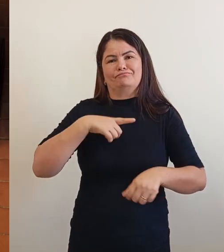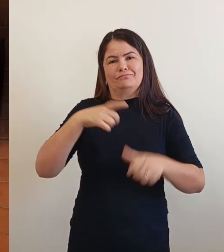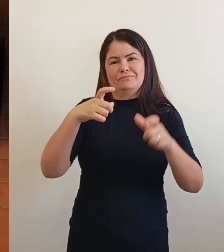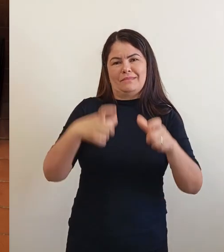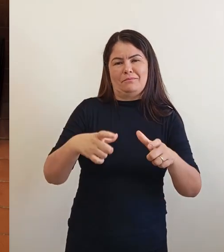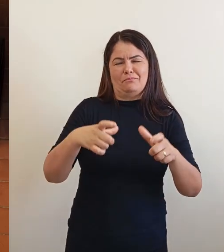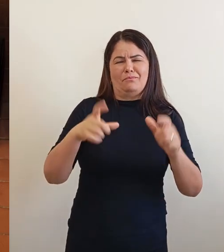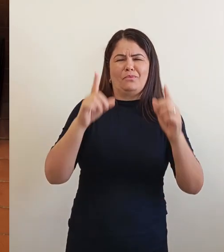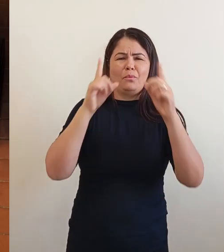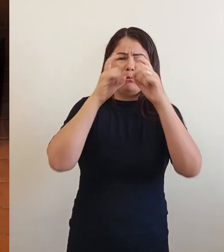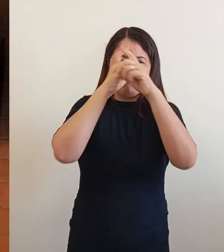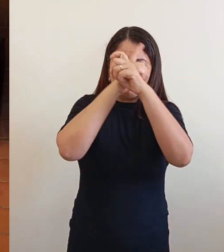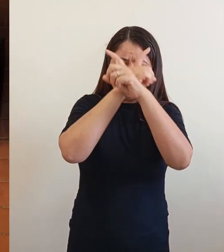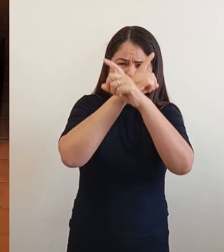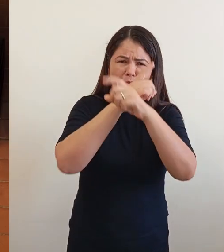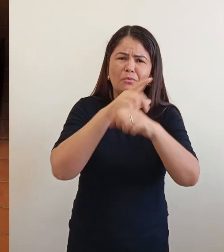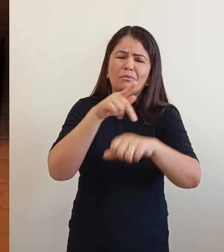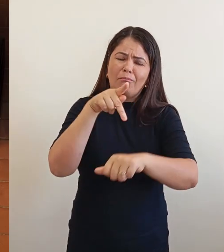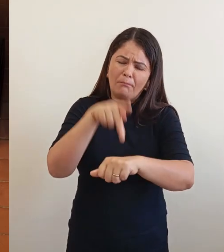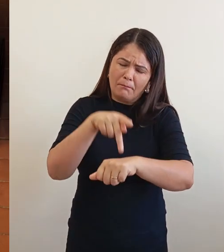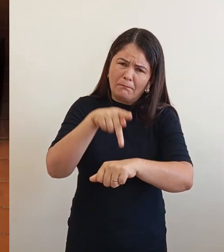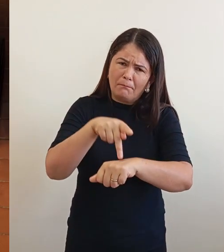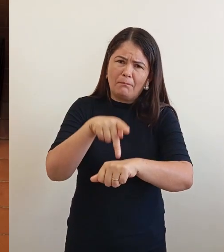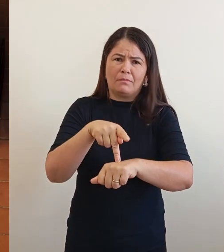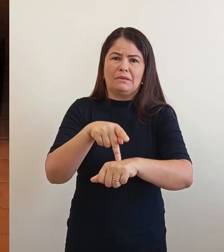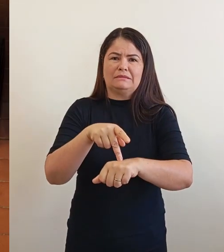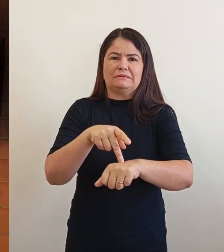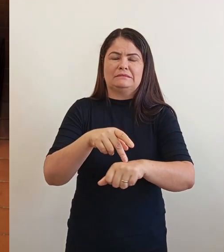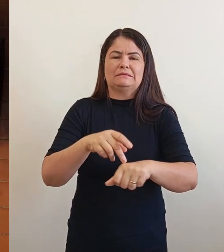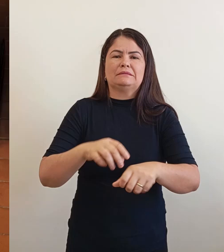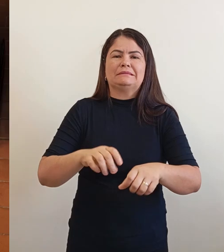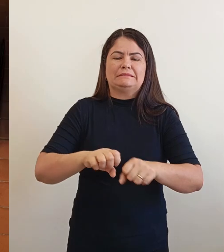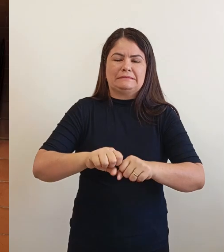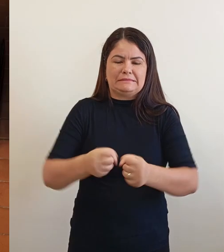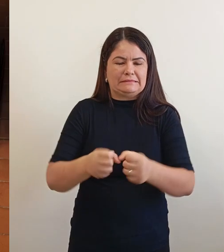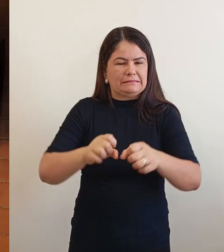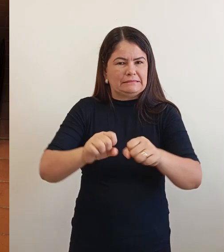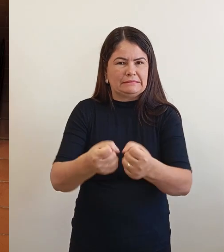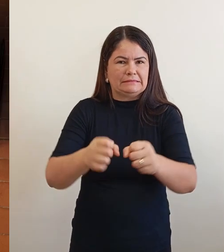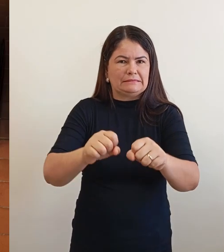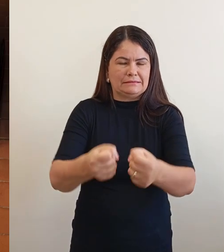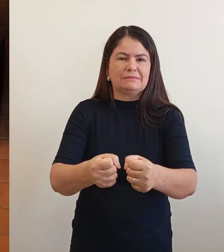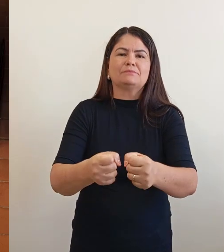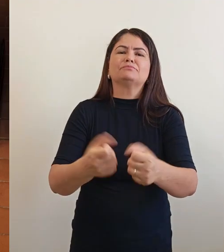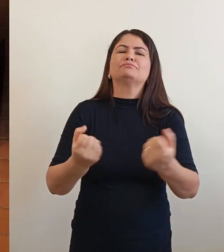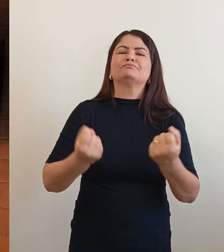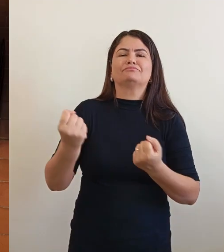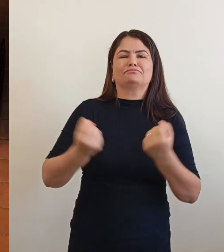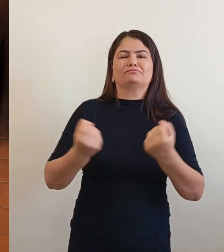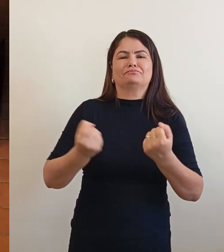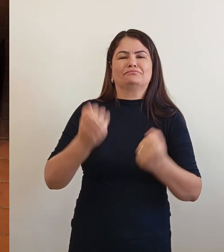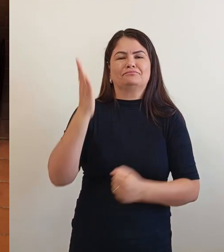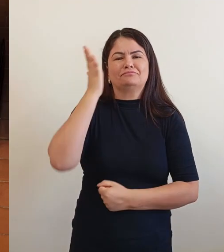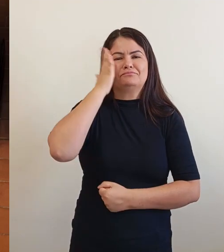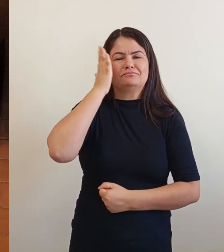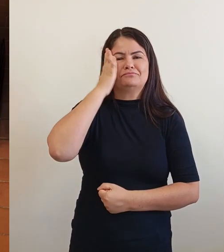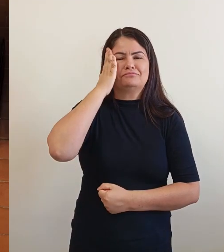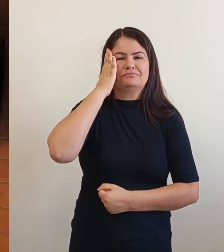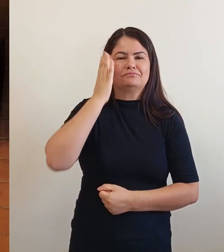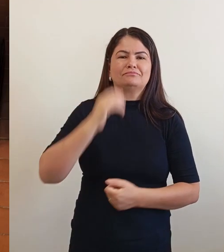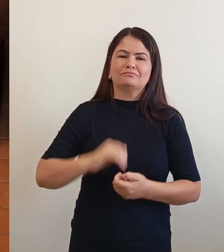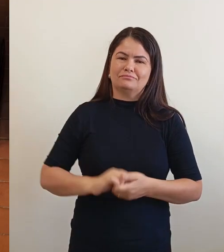pontas de pedra e tudo, e acabando com suspensão dos carros. Nós somos sabedores disso. Para isso tem que ter,